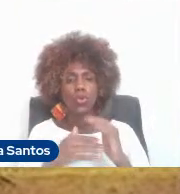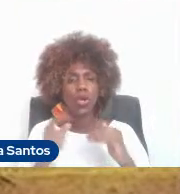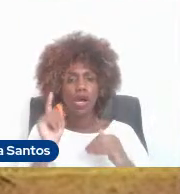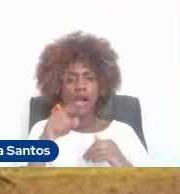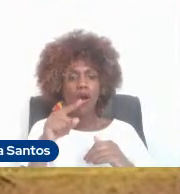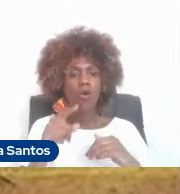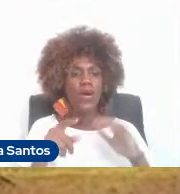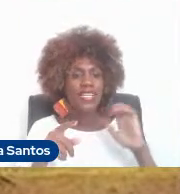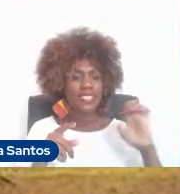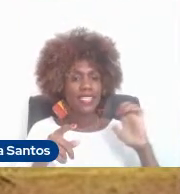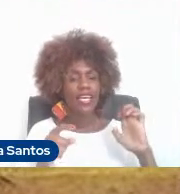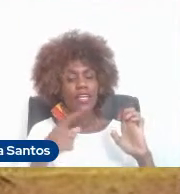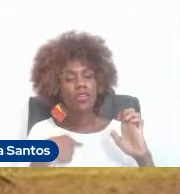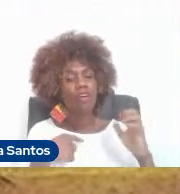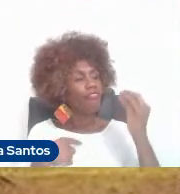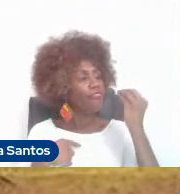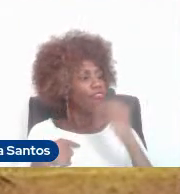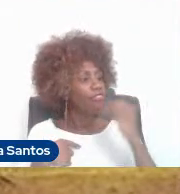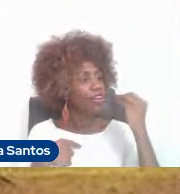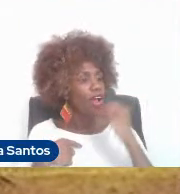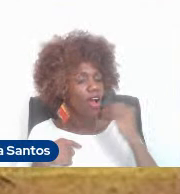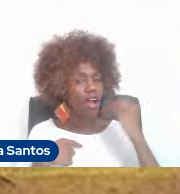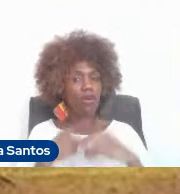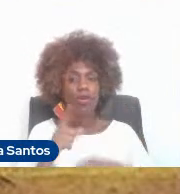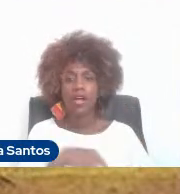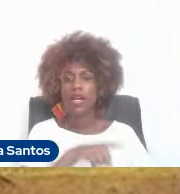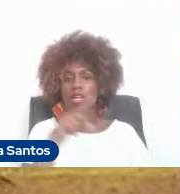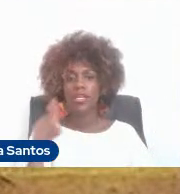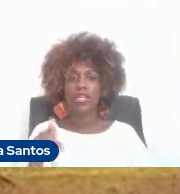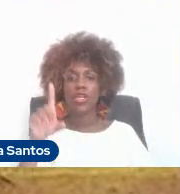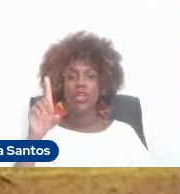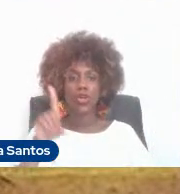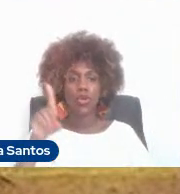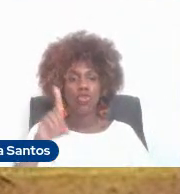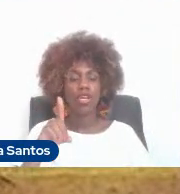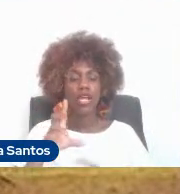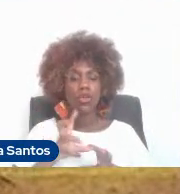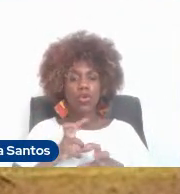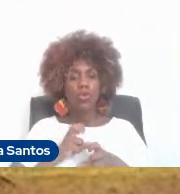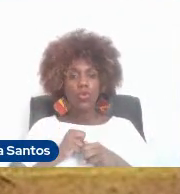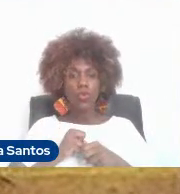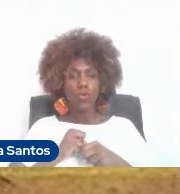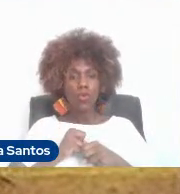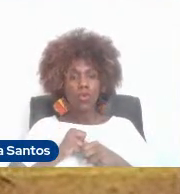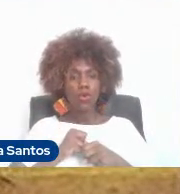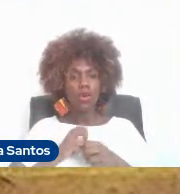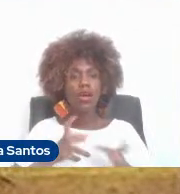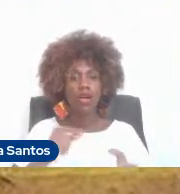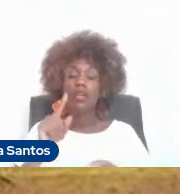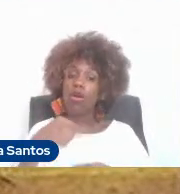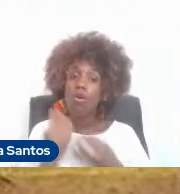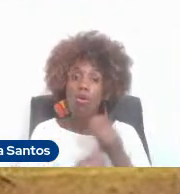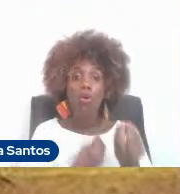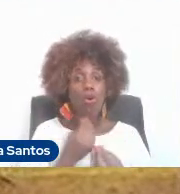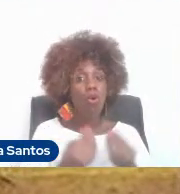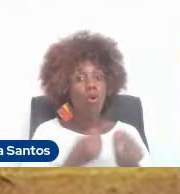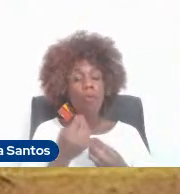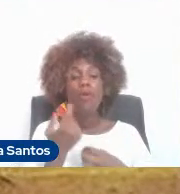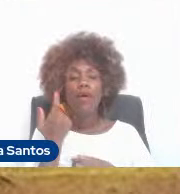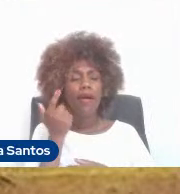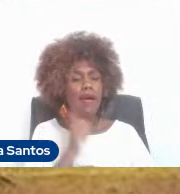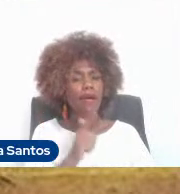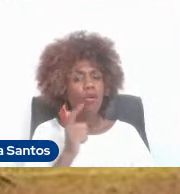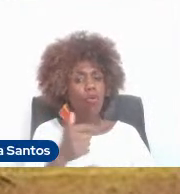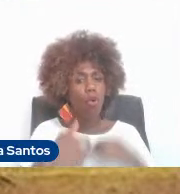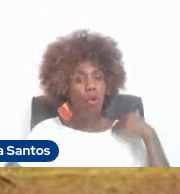enfraquecido e o lado direito é super contraído. Então, como trazer isso de novo para ganhar consciência